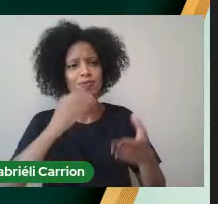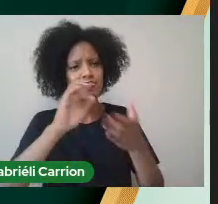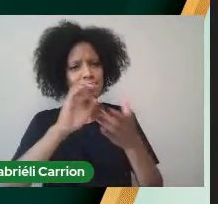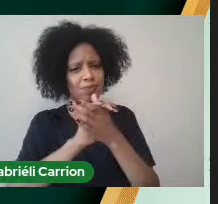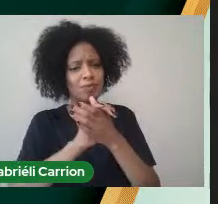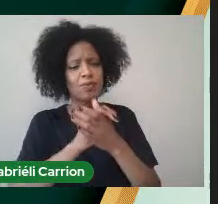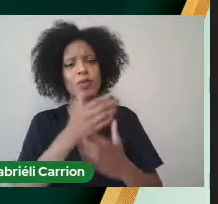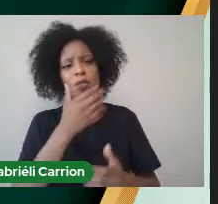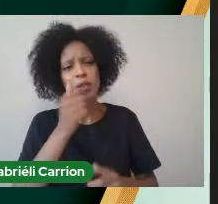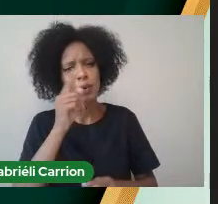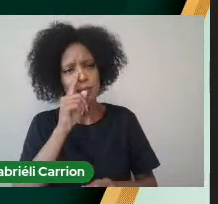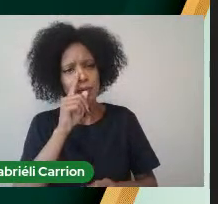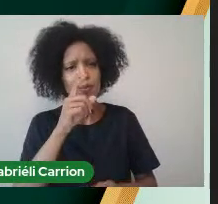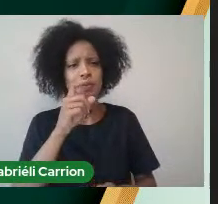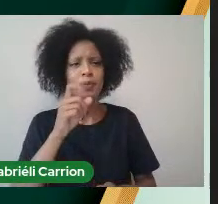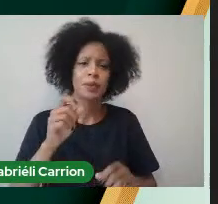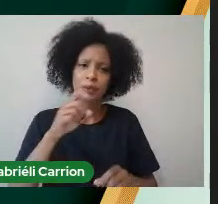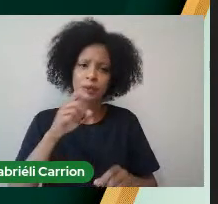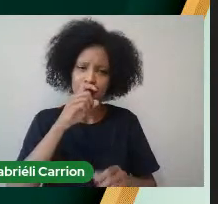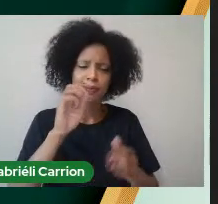pais Obrigada por tudo